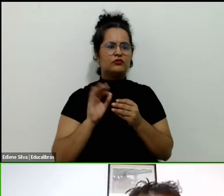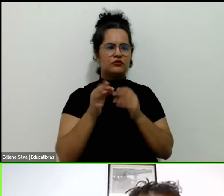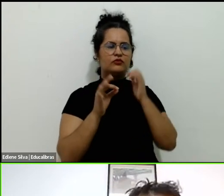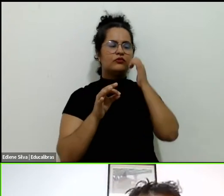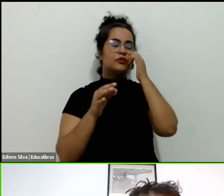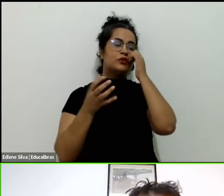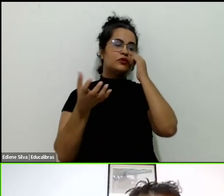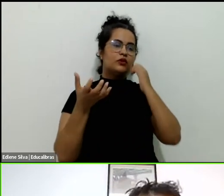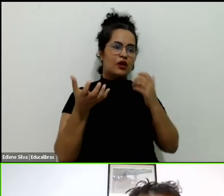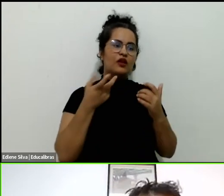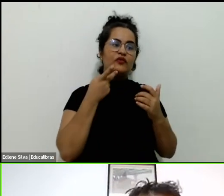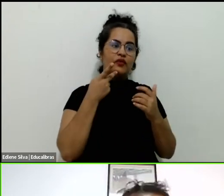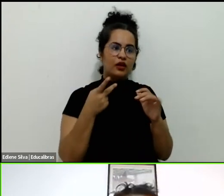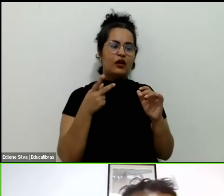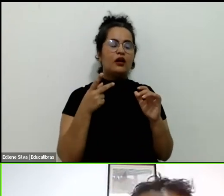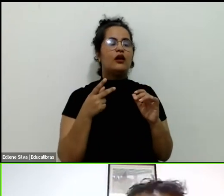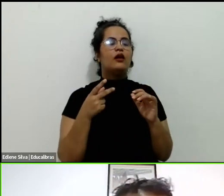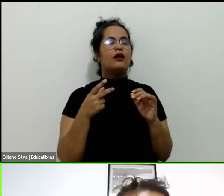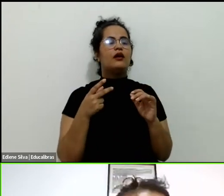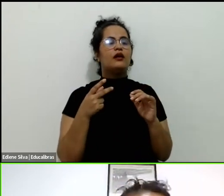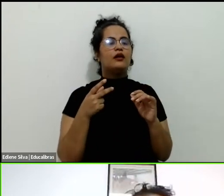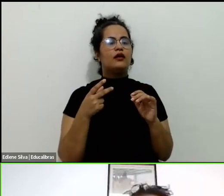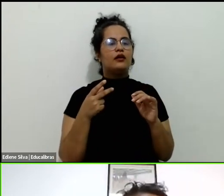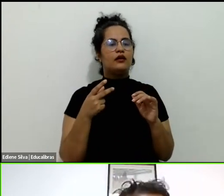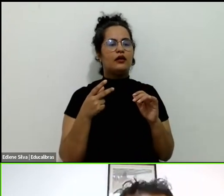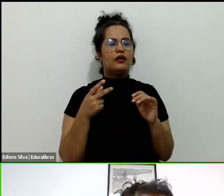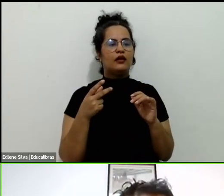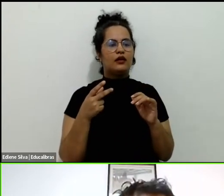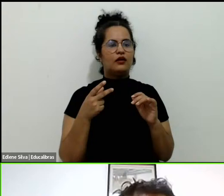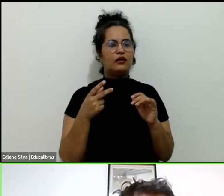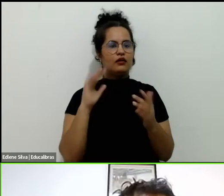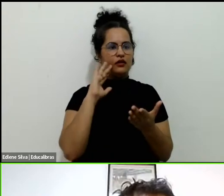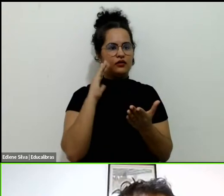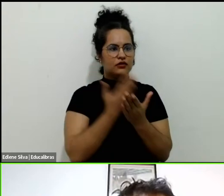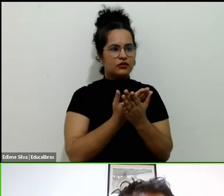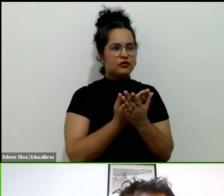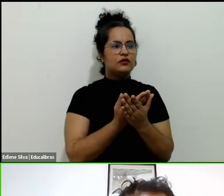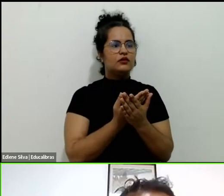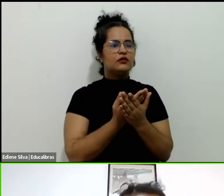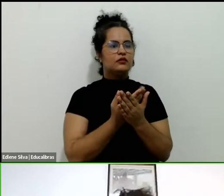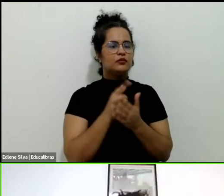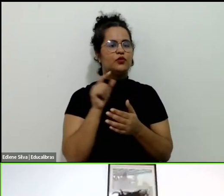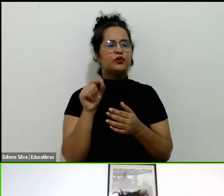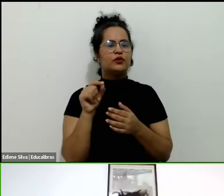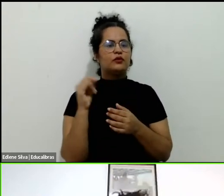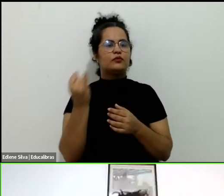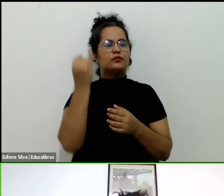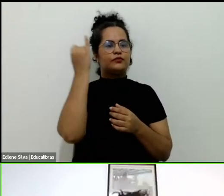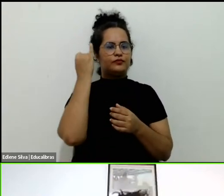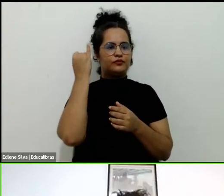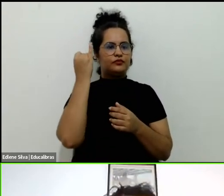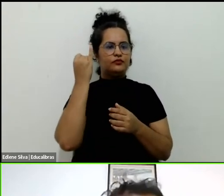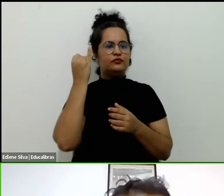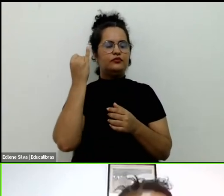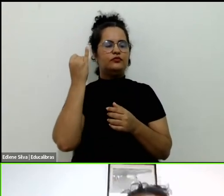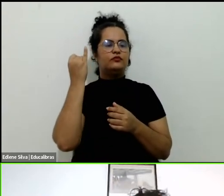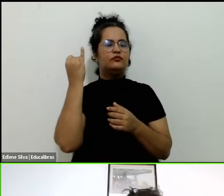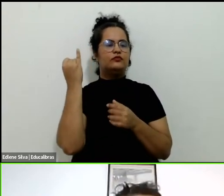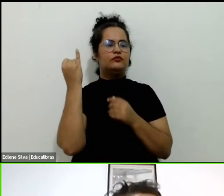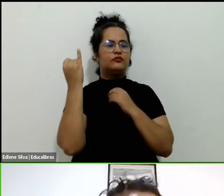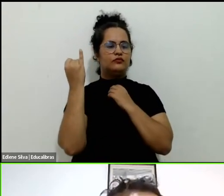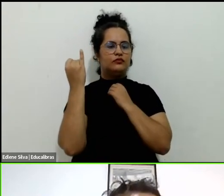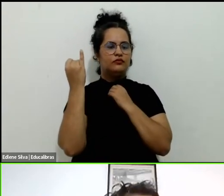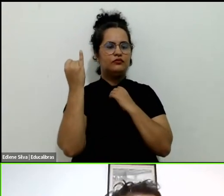que se nos parece importante que o exercício da política pública no